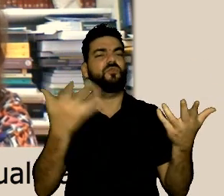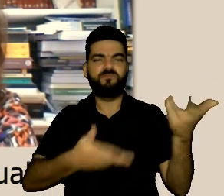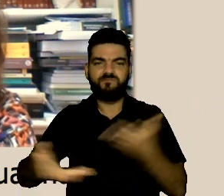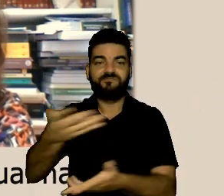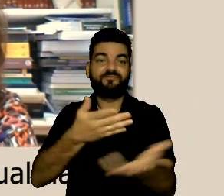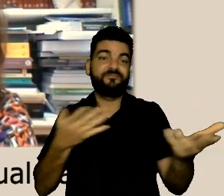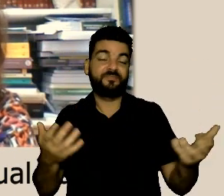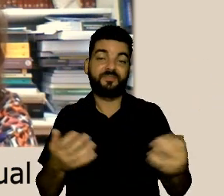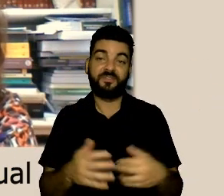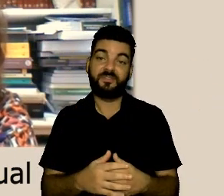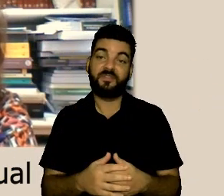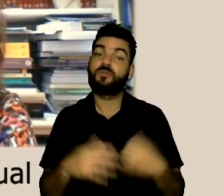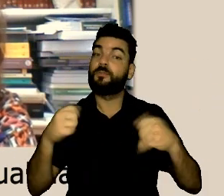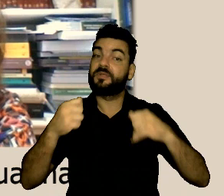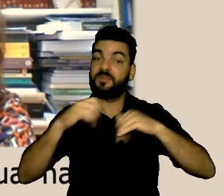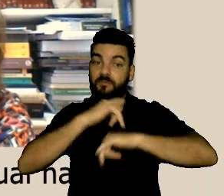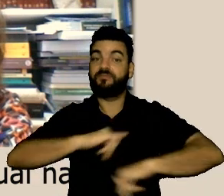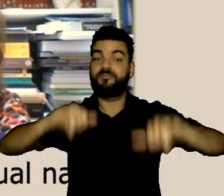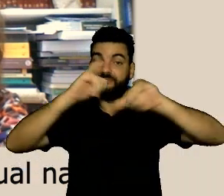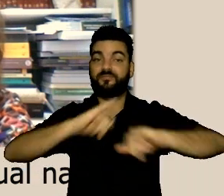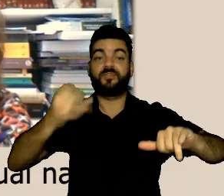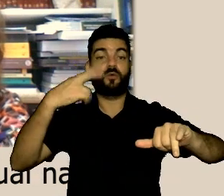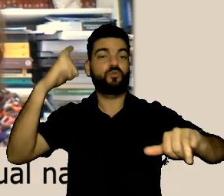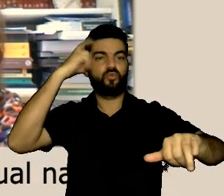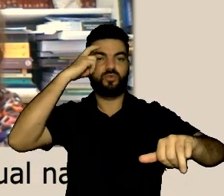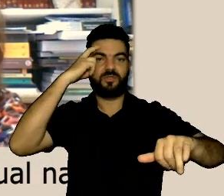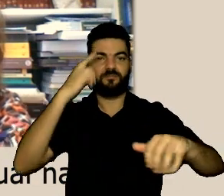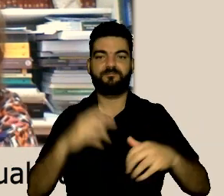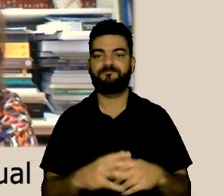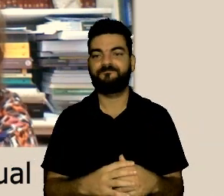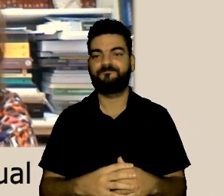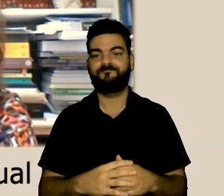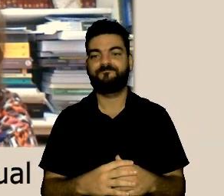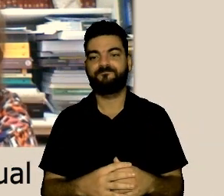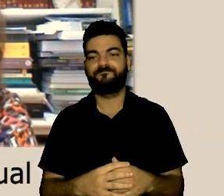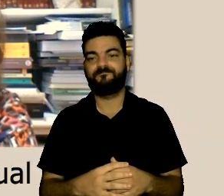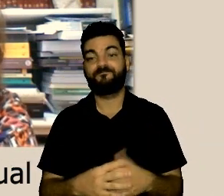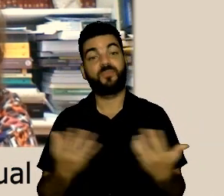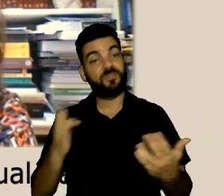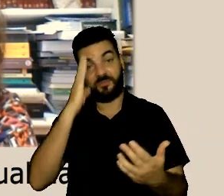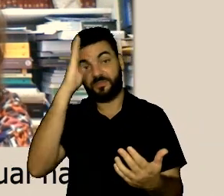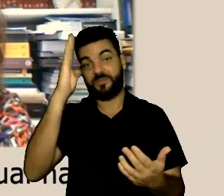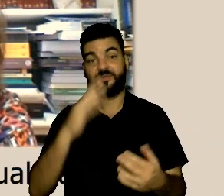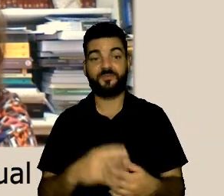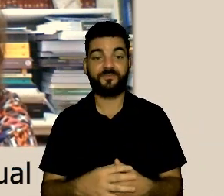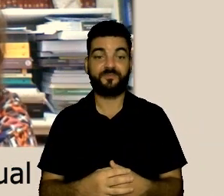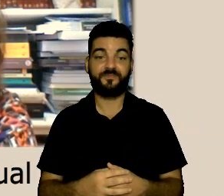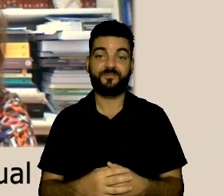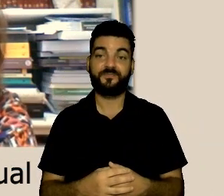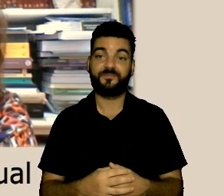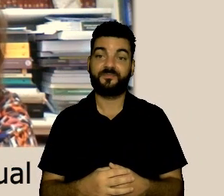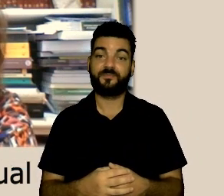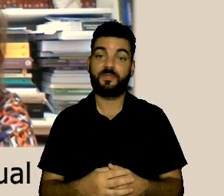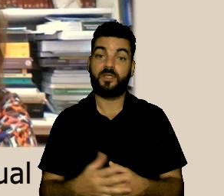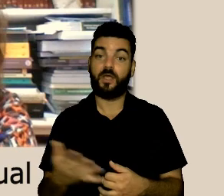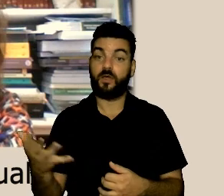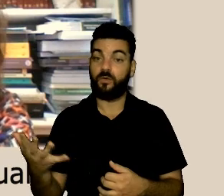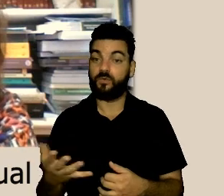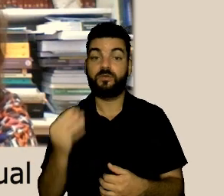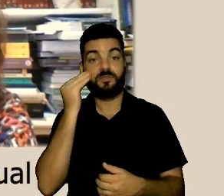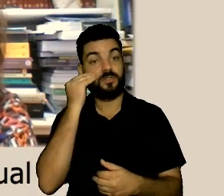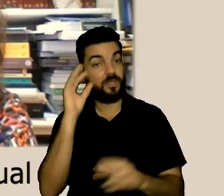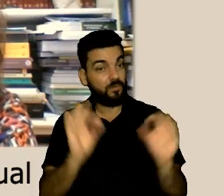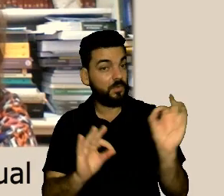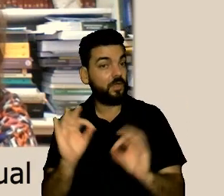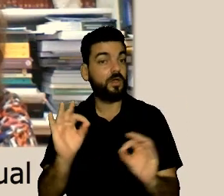da SP Trans enfim então nós temos o que que disseminar a cultura exatamente